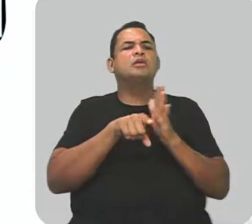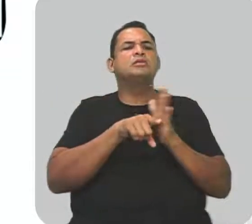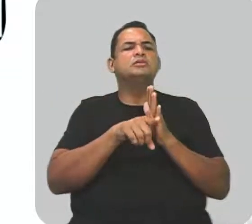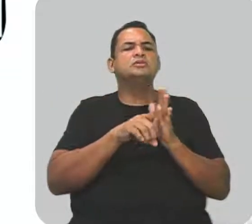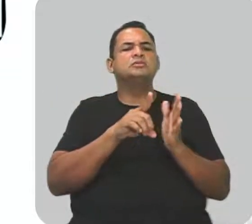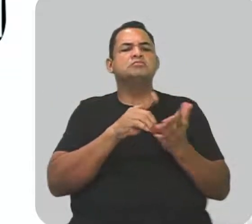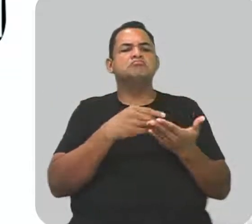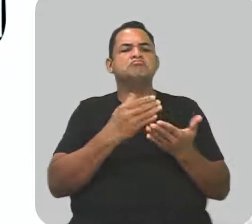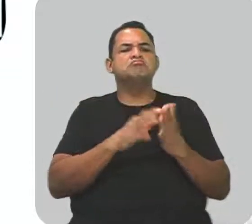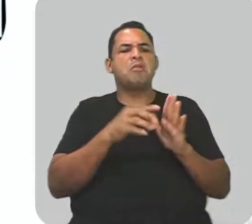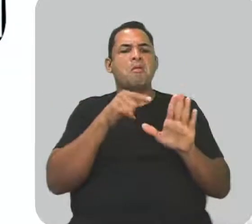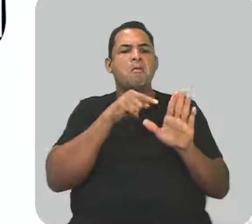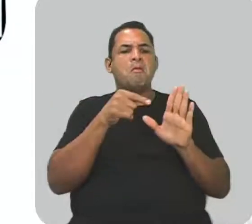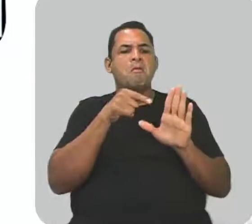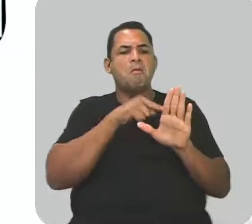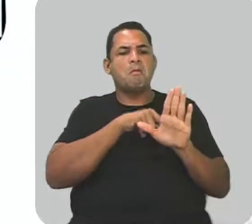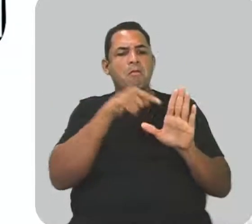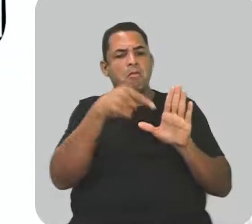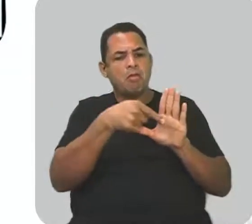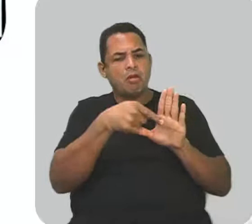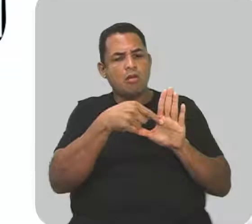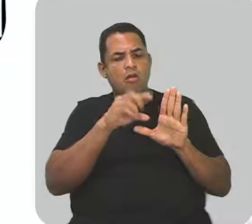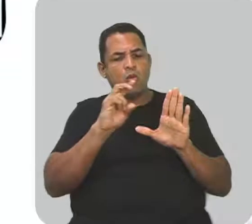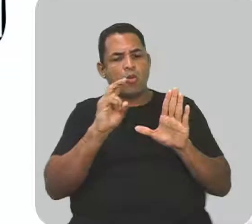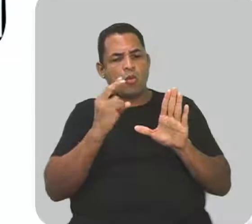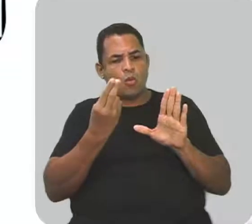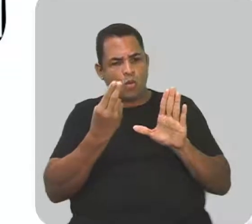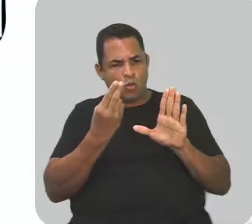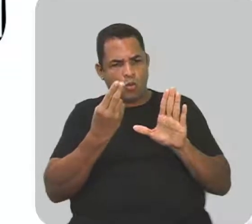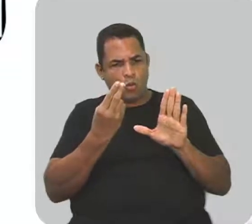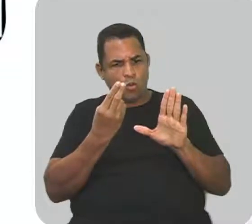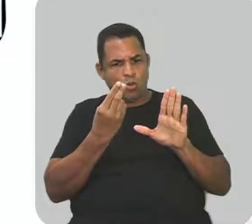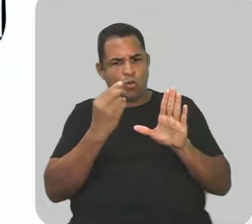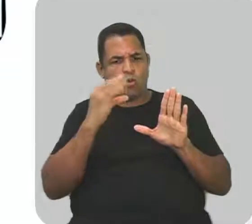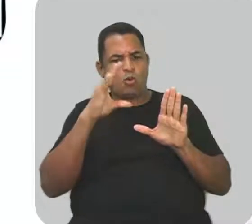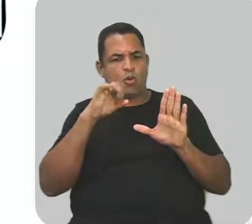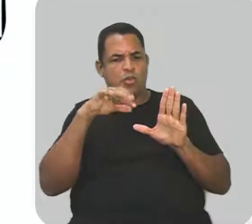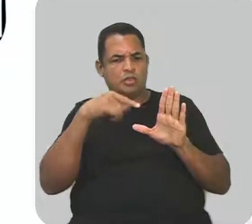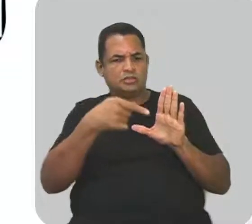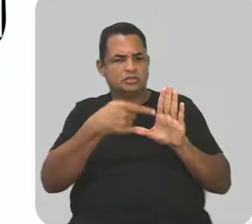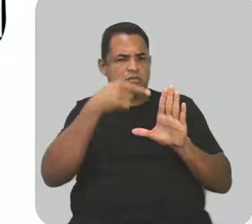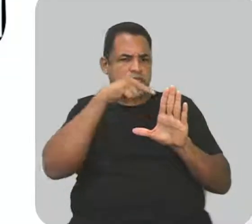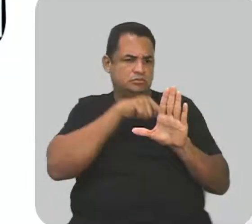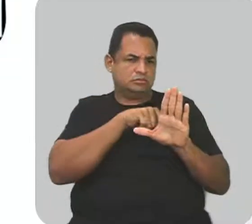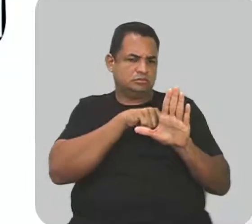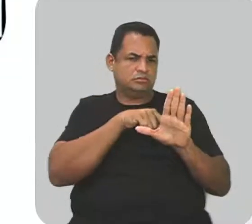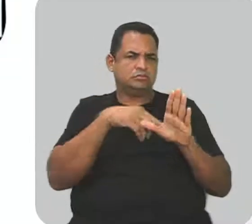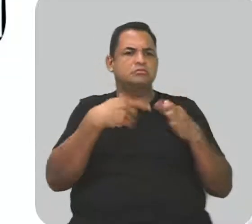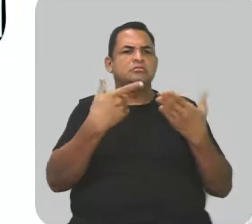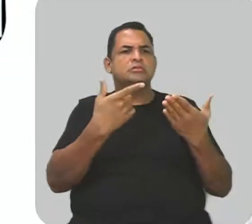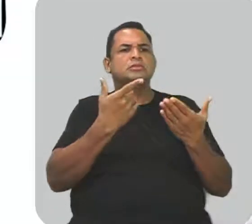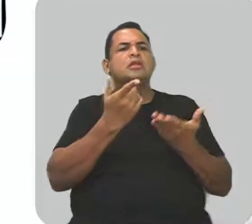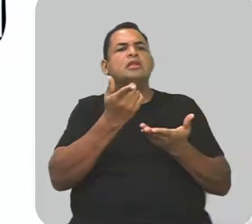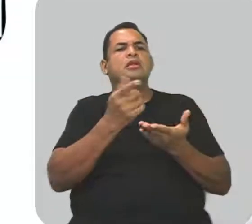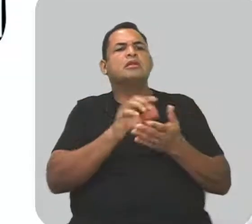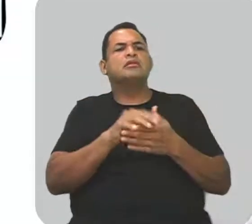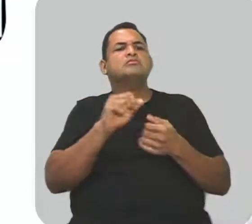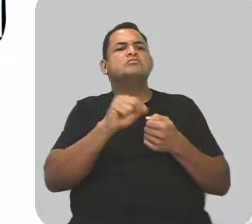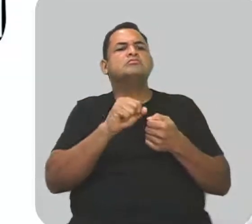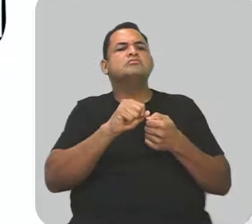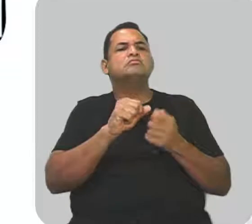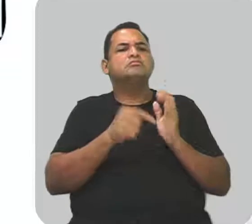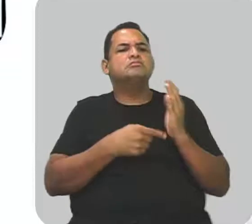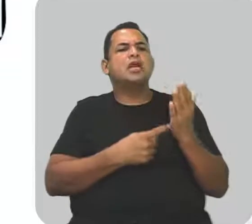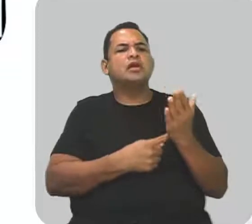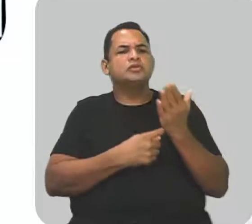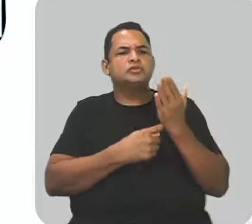denotação ou conotação? Vamos ao E aí, Isaías, quebra um galho para mim? Claro. Que bom, que